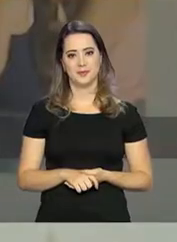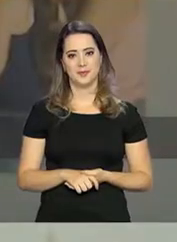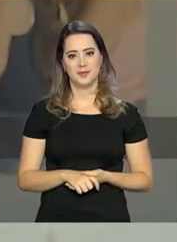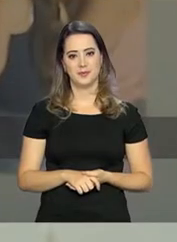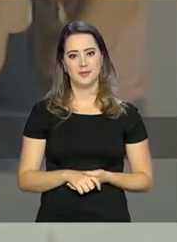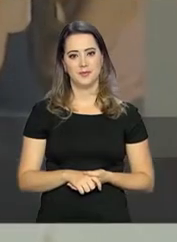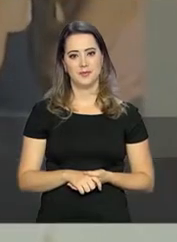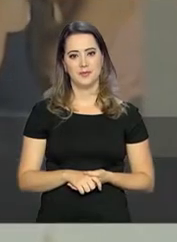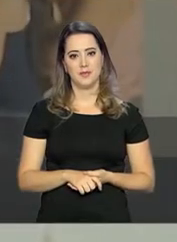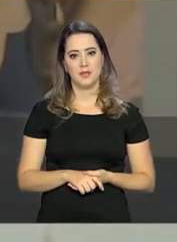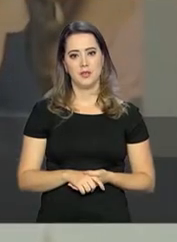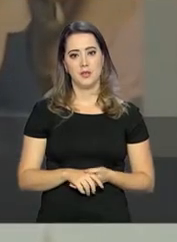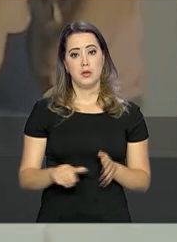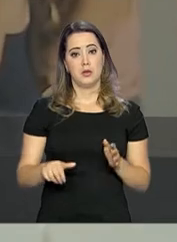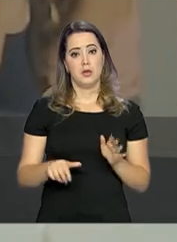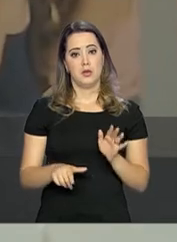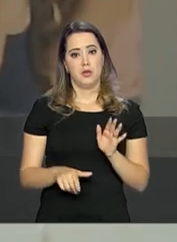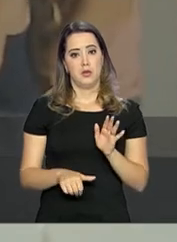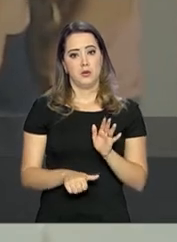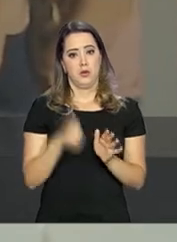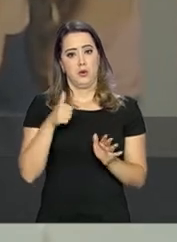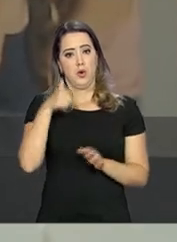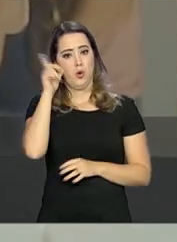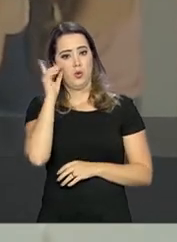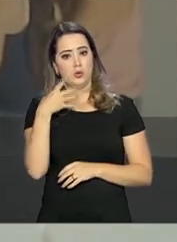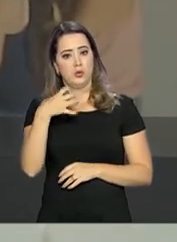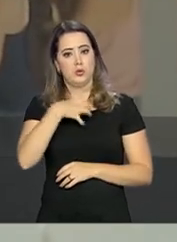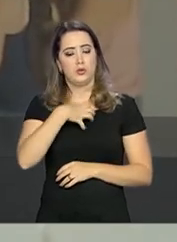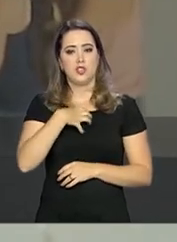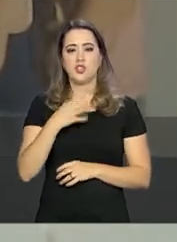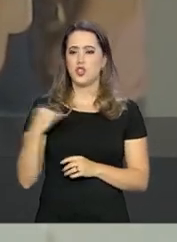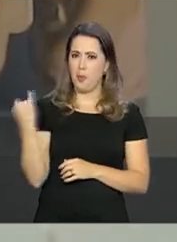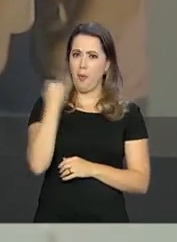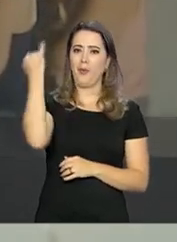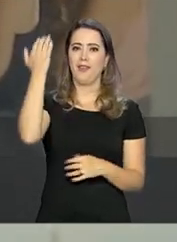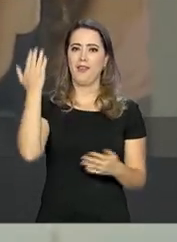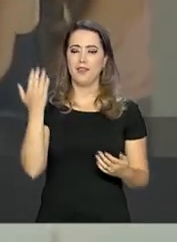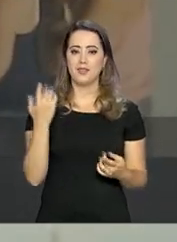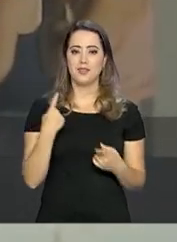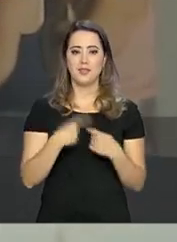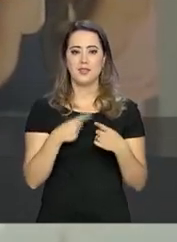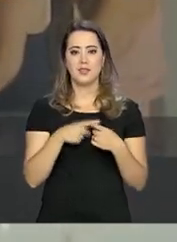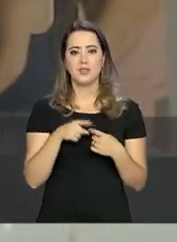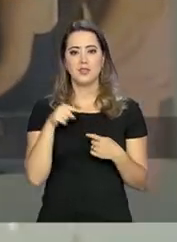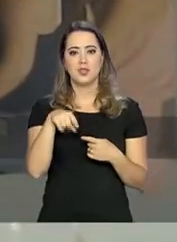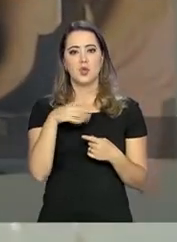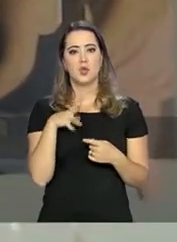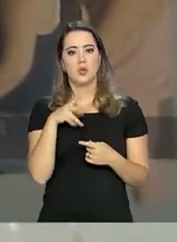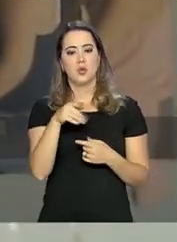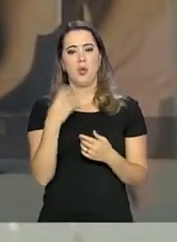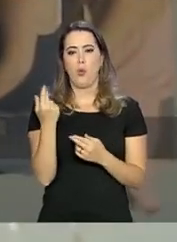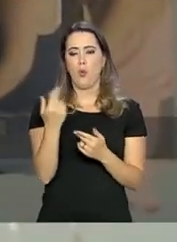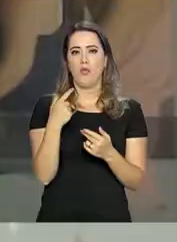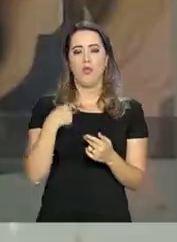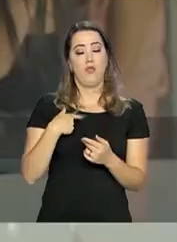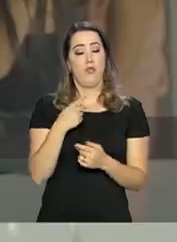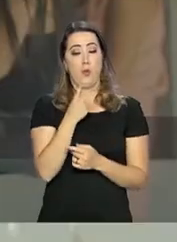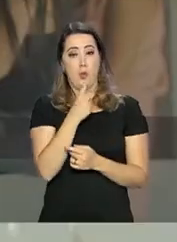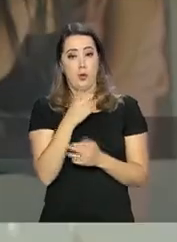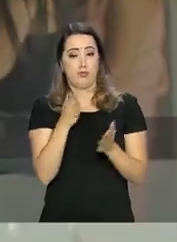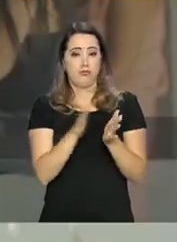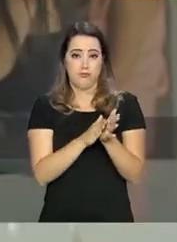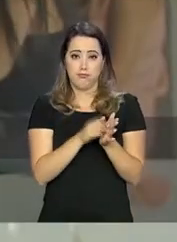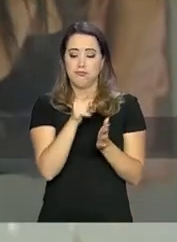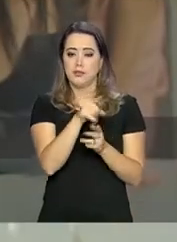Minha primeira noite de hoje foi, como dizer, sentir-se como uma celebridade aqui. Isso foi cantar meu cumpleaños por todos os lados. Há uma